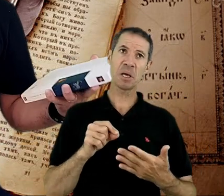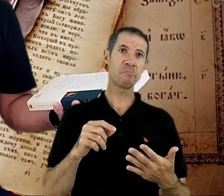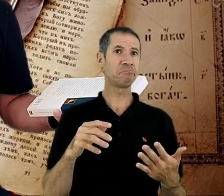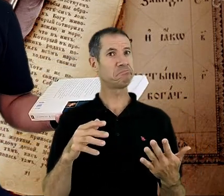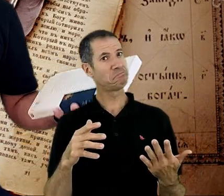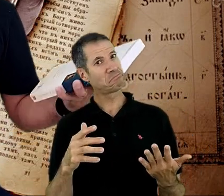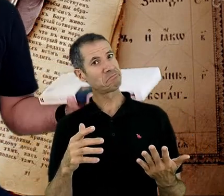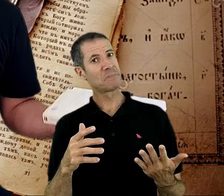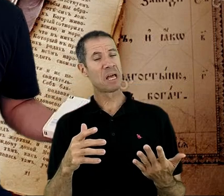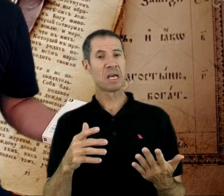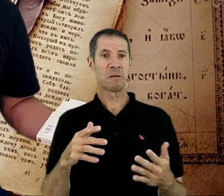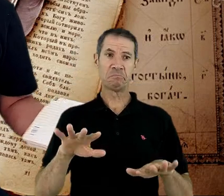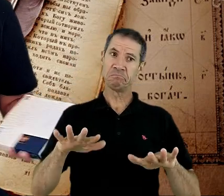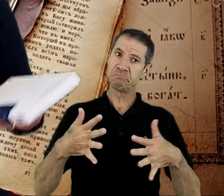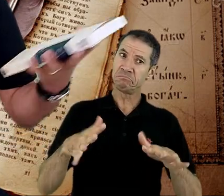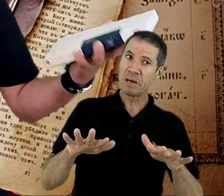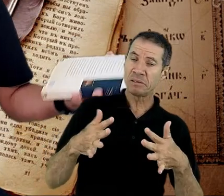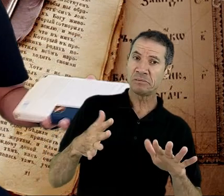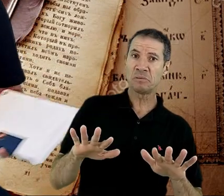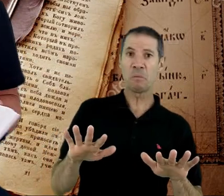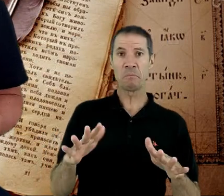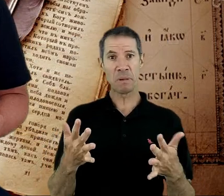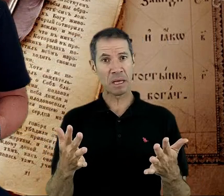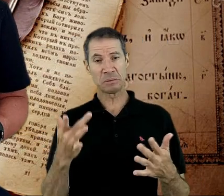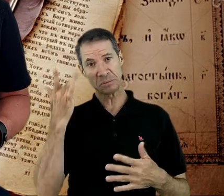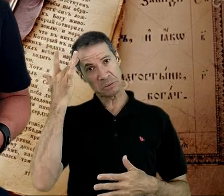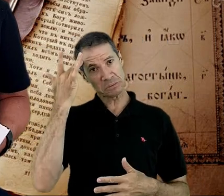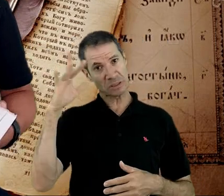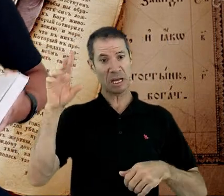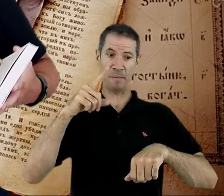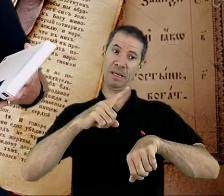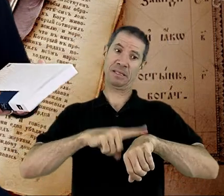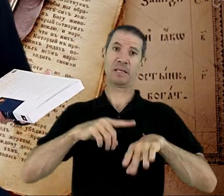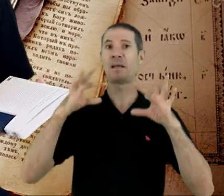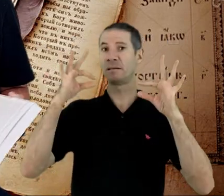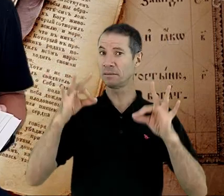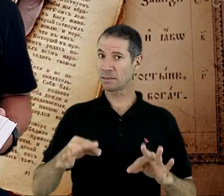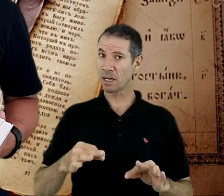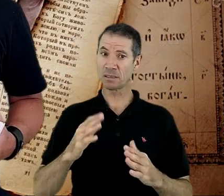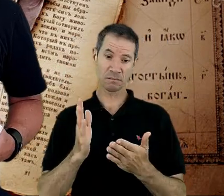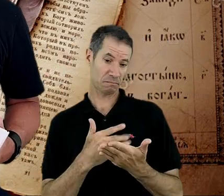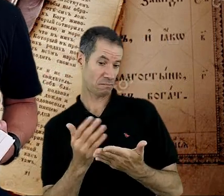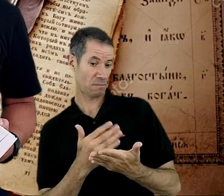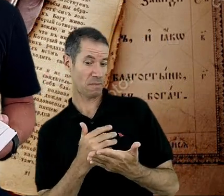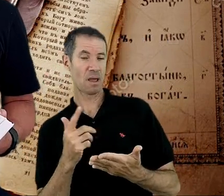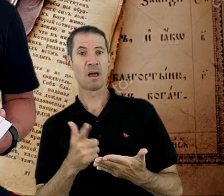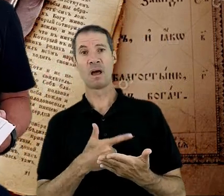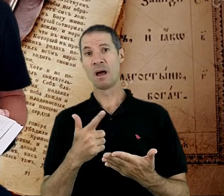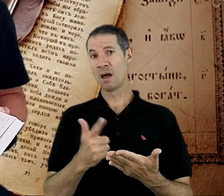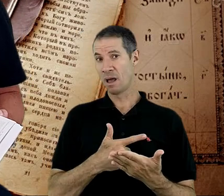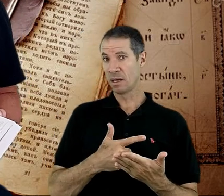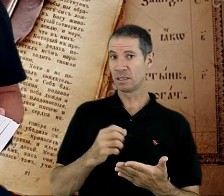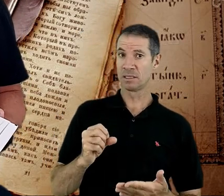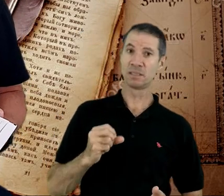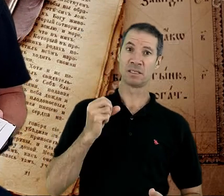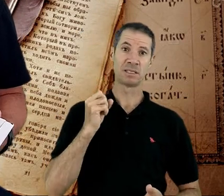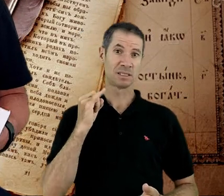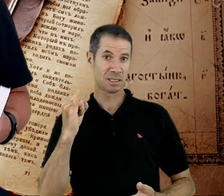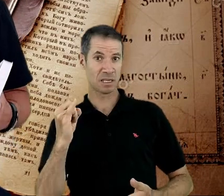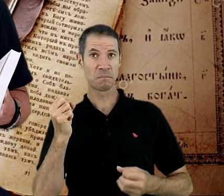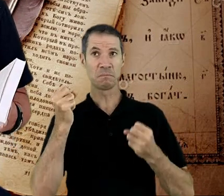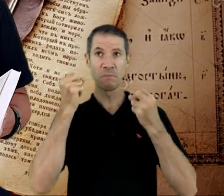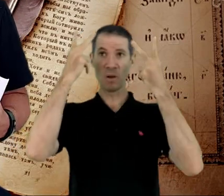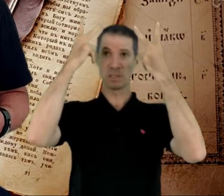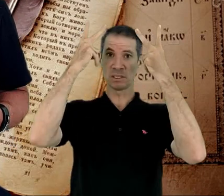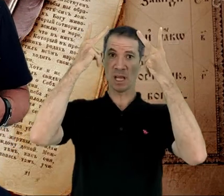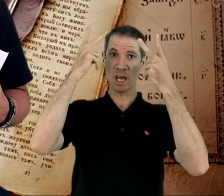ao certo quem foi o escritor. Então, a gente não sabe a data do livro. Mas, provavelmente, se foi Moisés, este